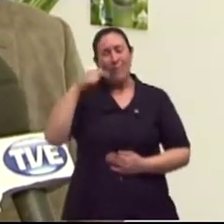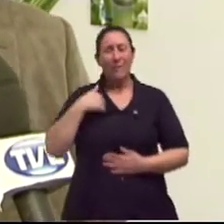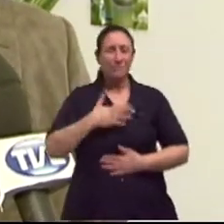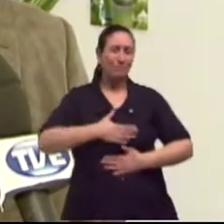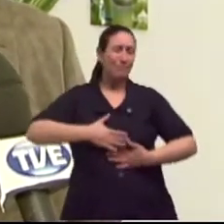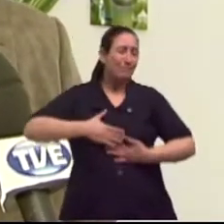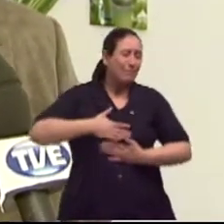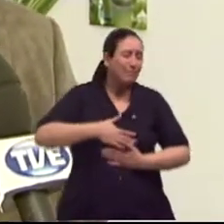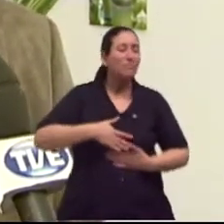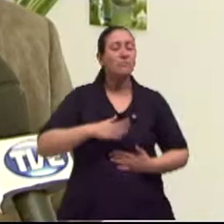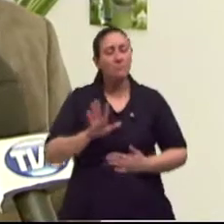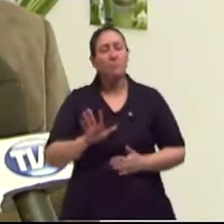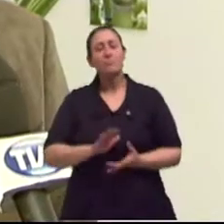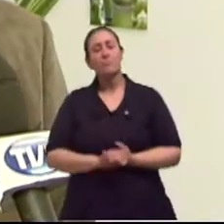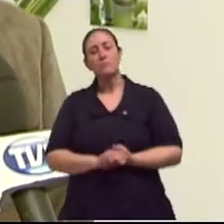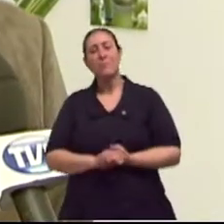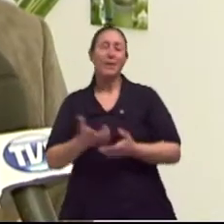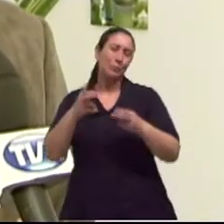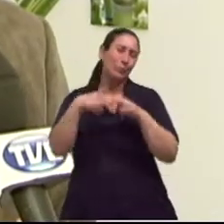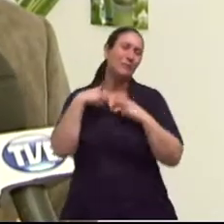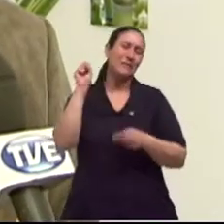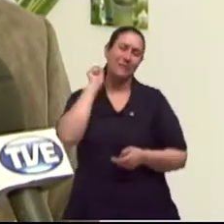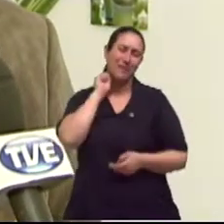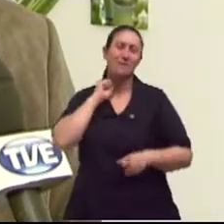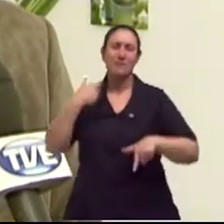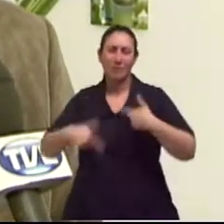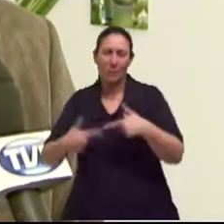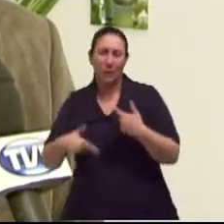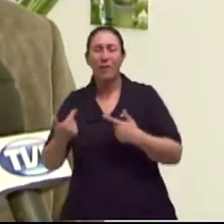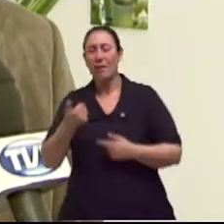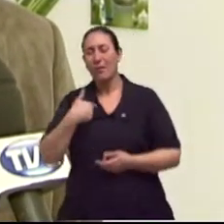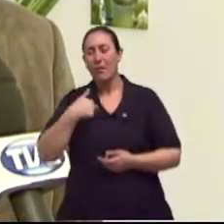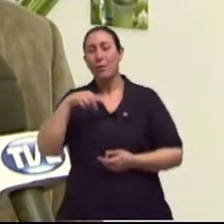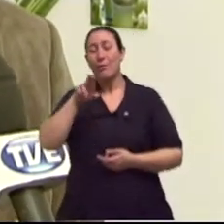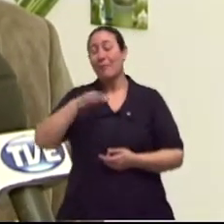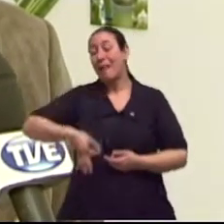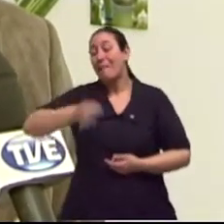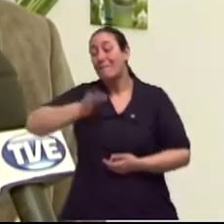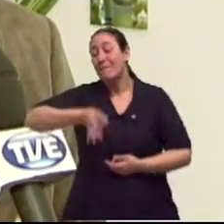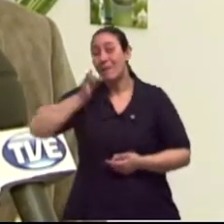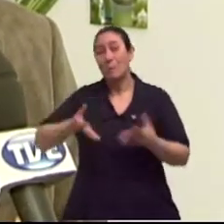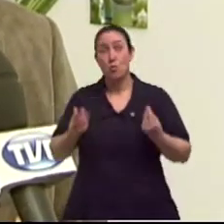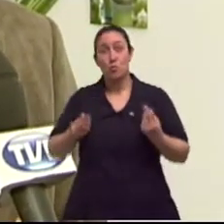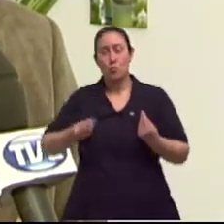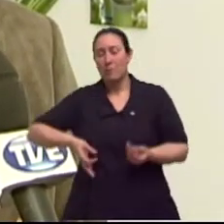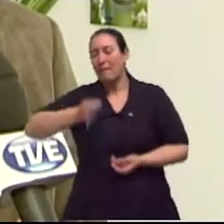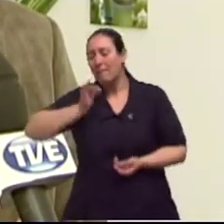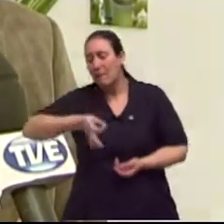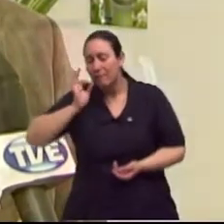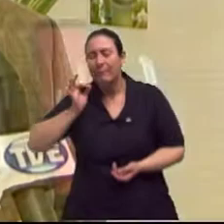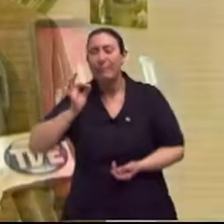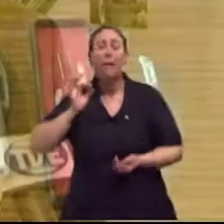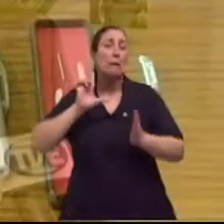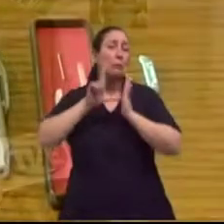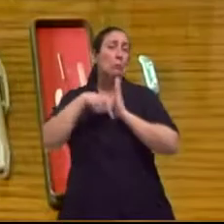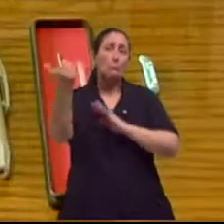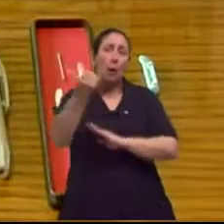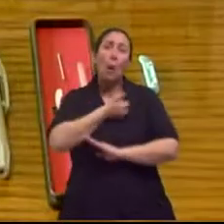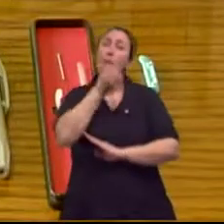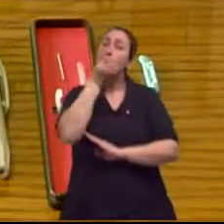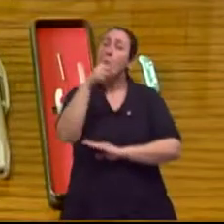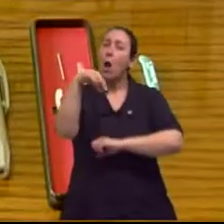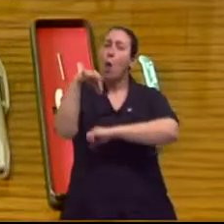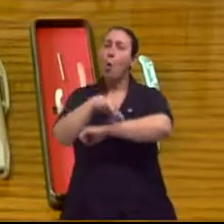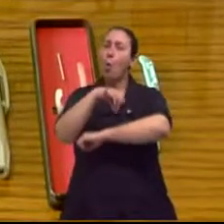primeiro lugar, por causa do próprio estresse do trabalho, eu tomava também muito café na época e aí me recomendaram fazer a